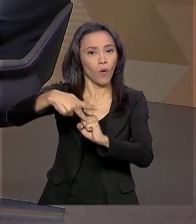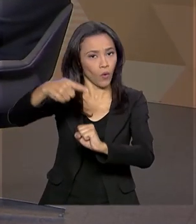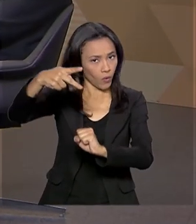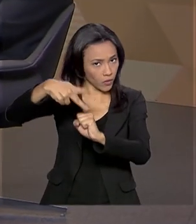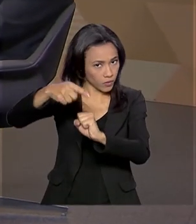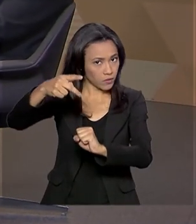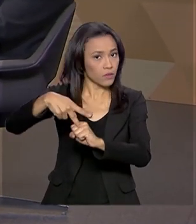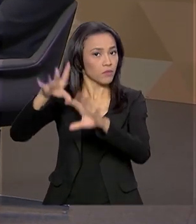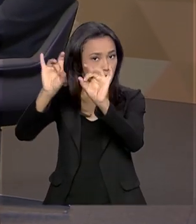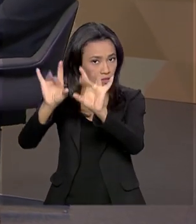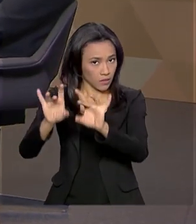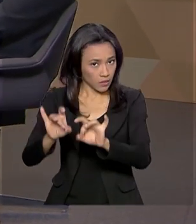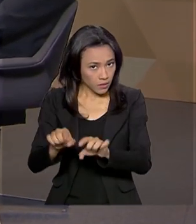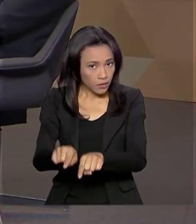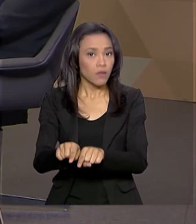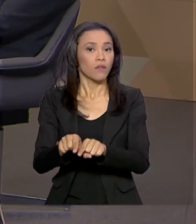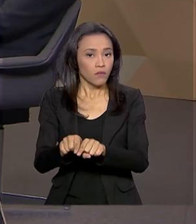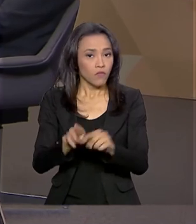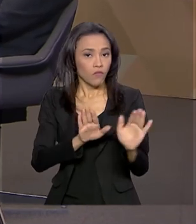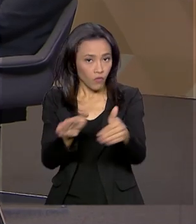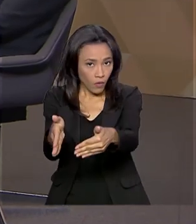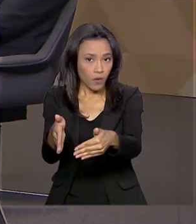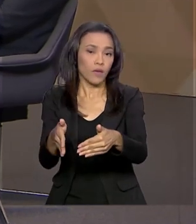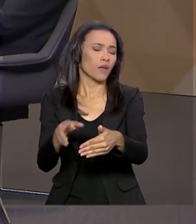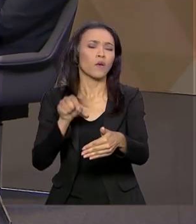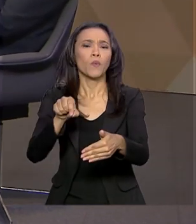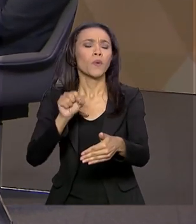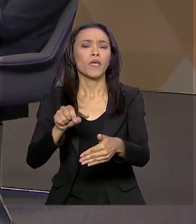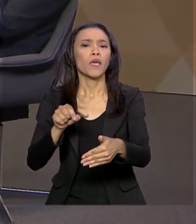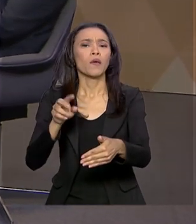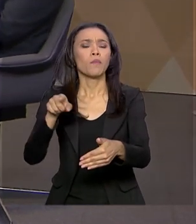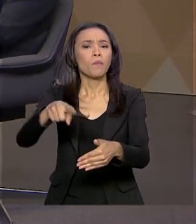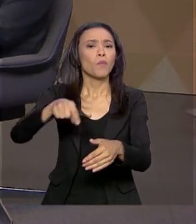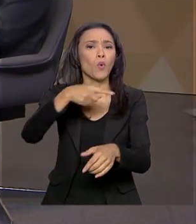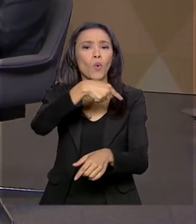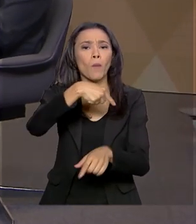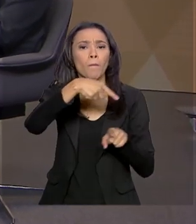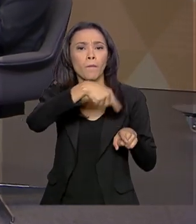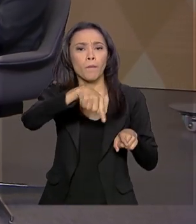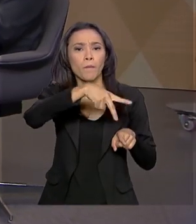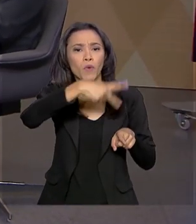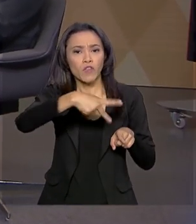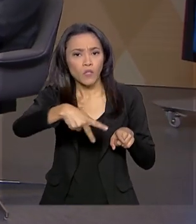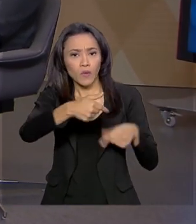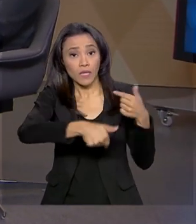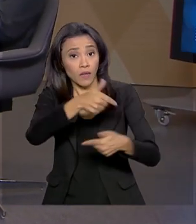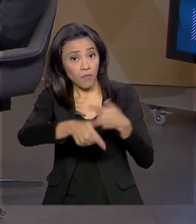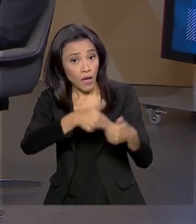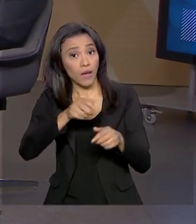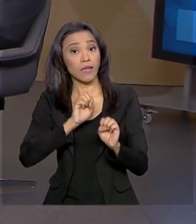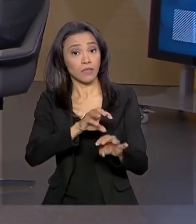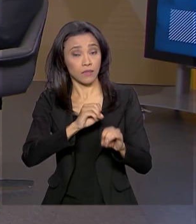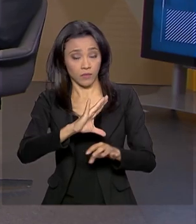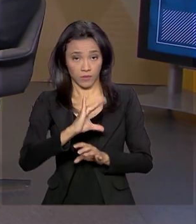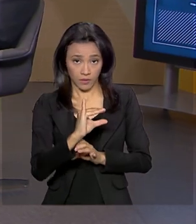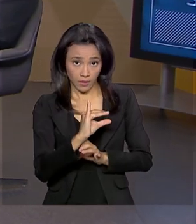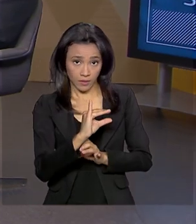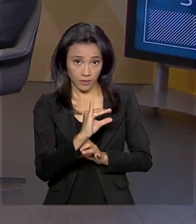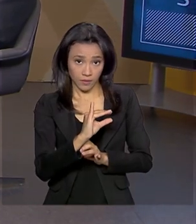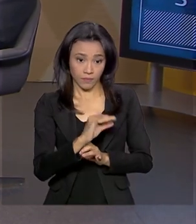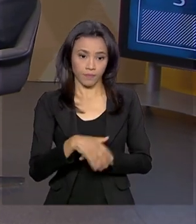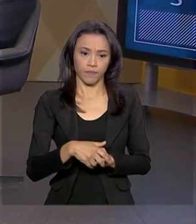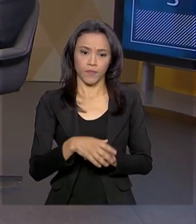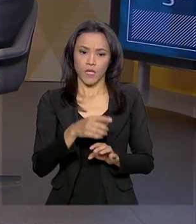senso, né? Pós-graduação, especialização, para o professor que atua no ensino de ciências. No